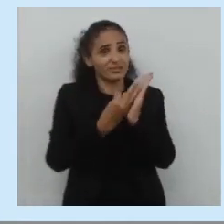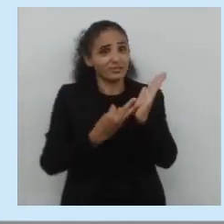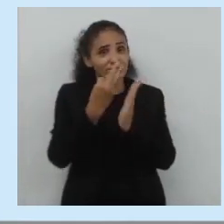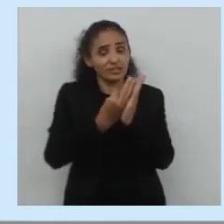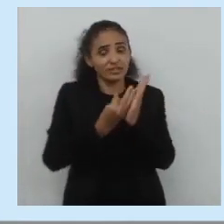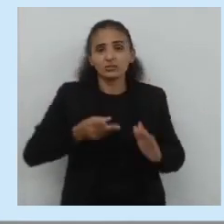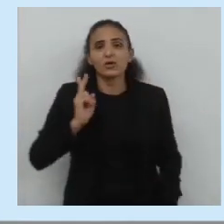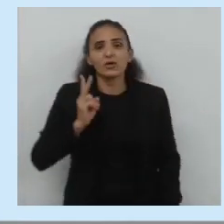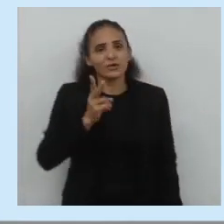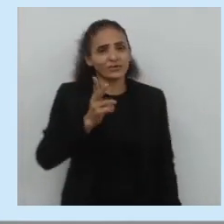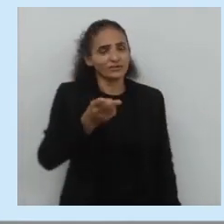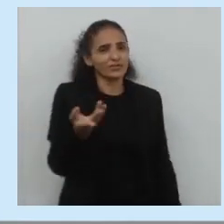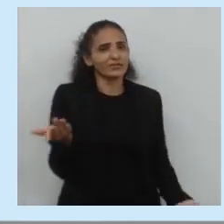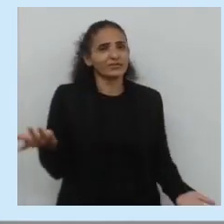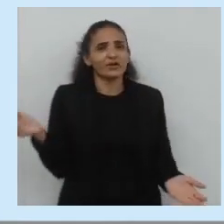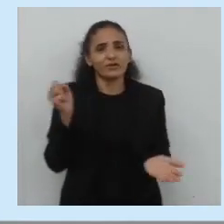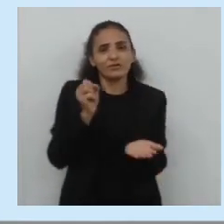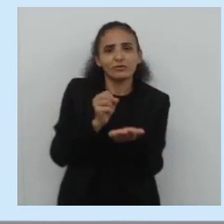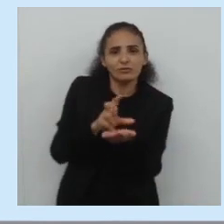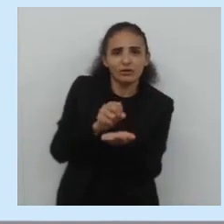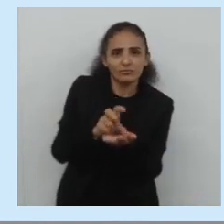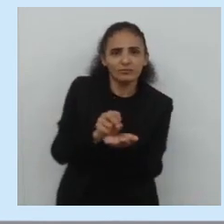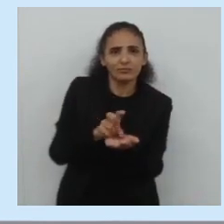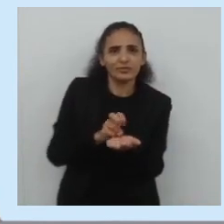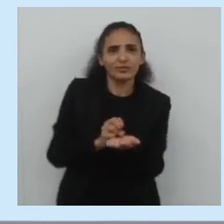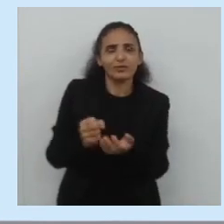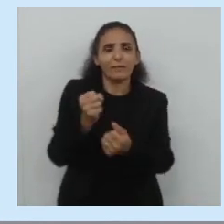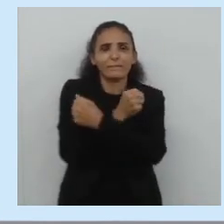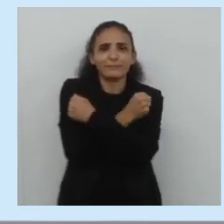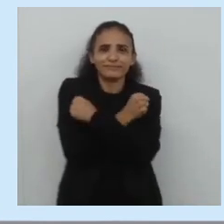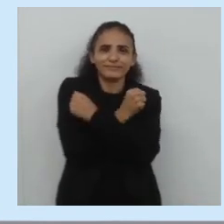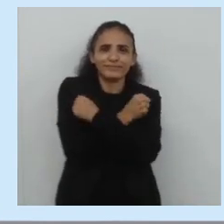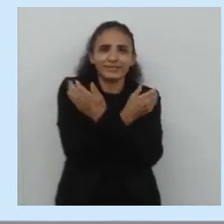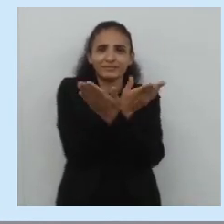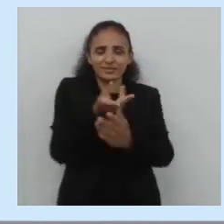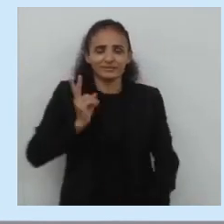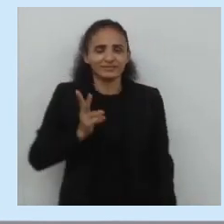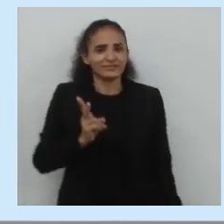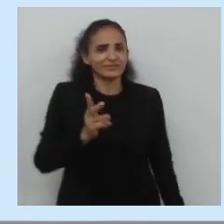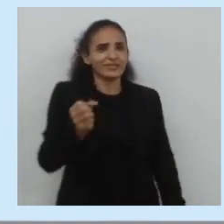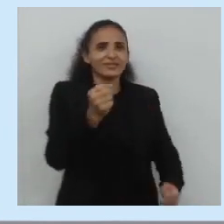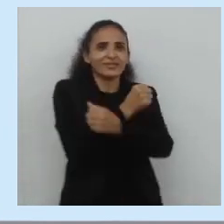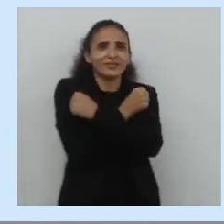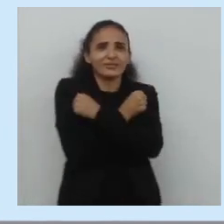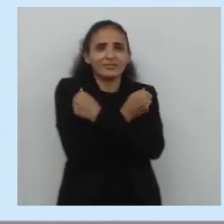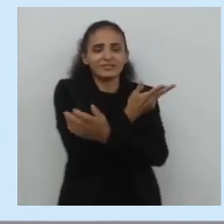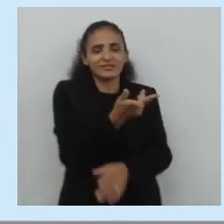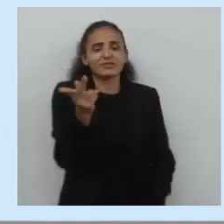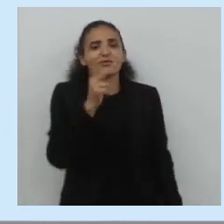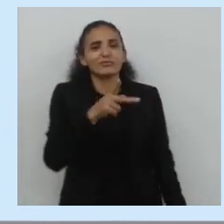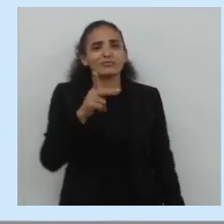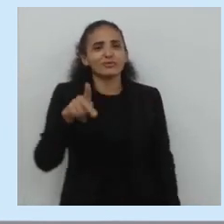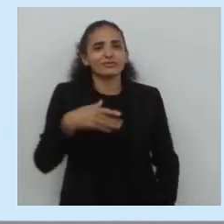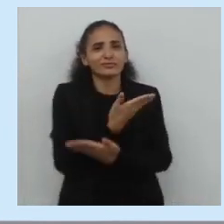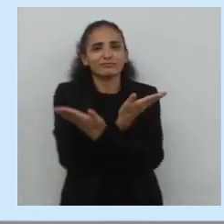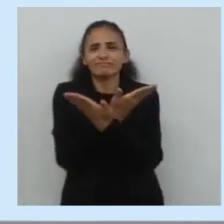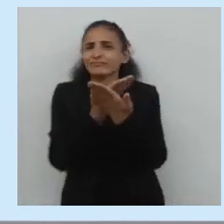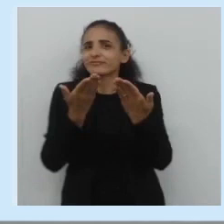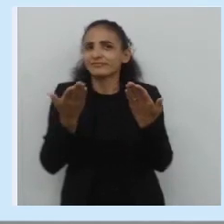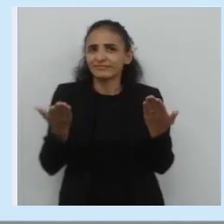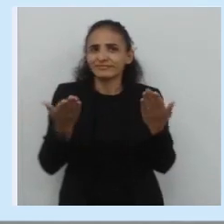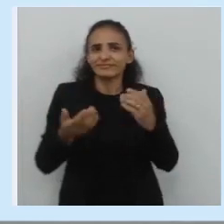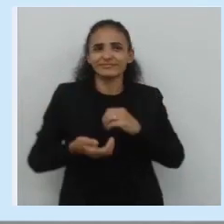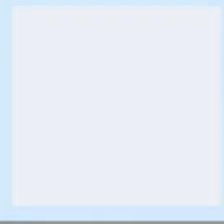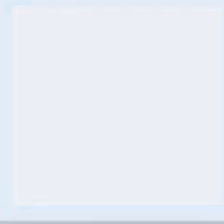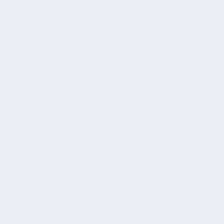textual. Continue conosco aqui no EducaPF. Forte abraço e continue conosco. Um abraço, professor Roboson Selmo